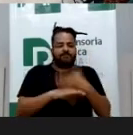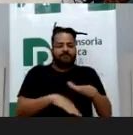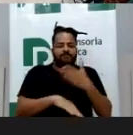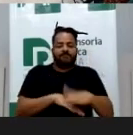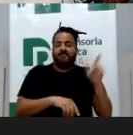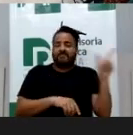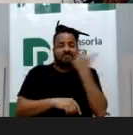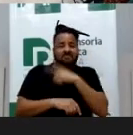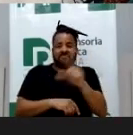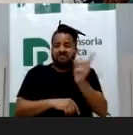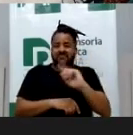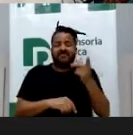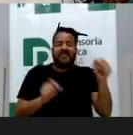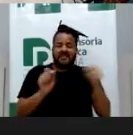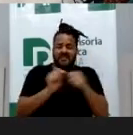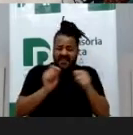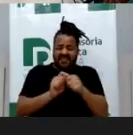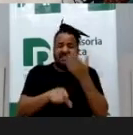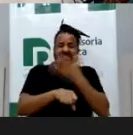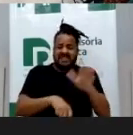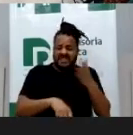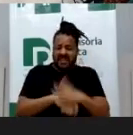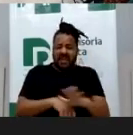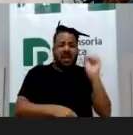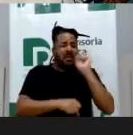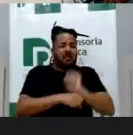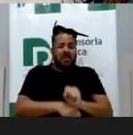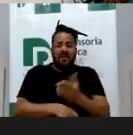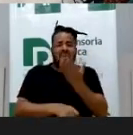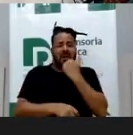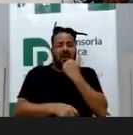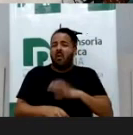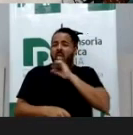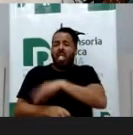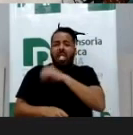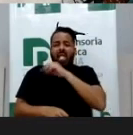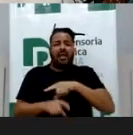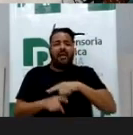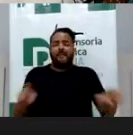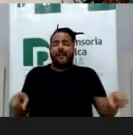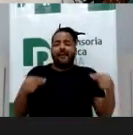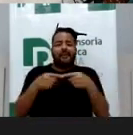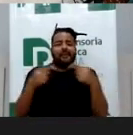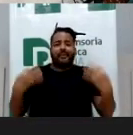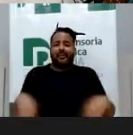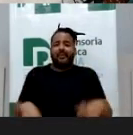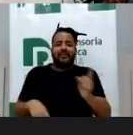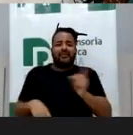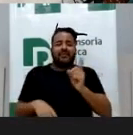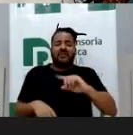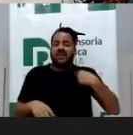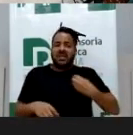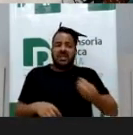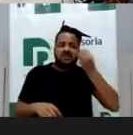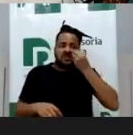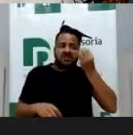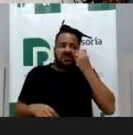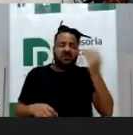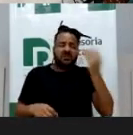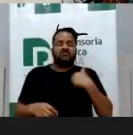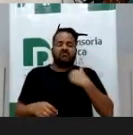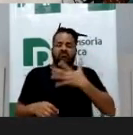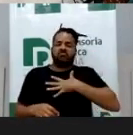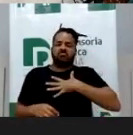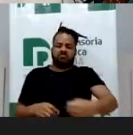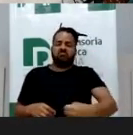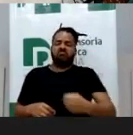não conseguia, ela fazia os treinos, fazia os treinos, parava de comer, vomitava, fazia tudo e não dava certo que ela tentou se matar porque ela não tinha condição